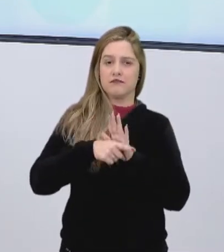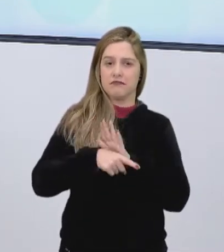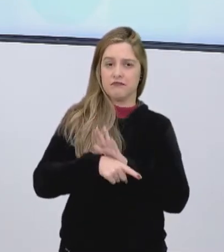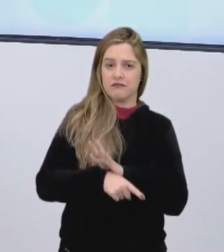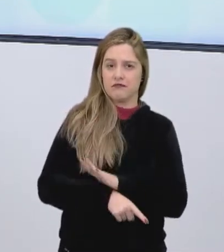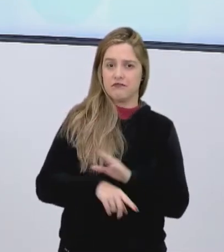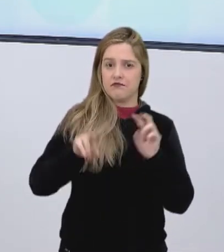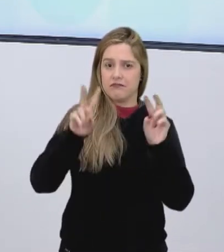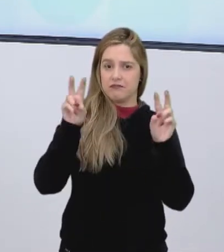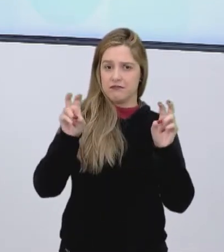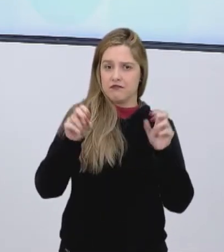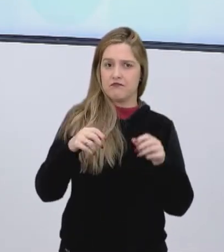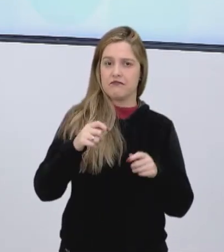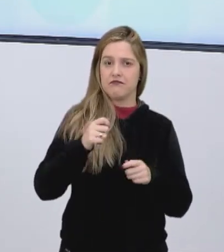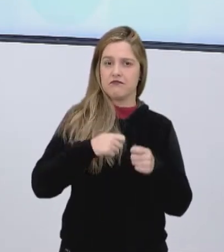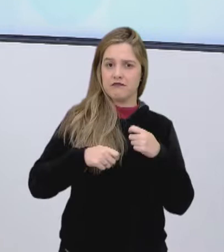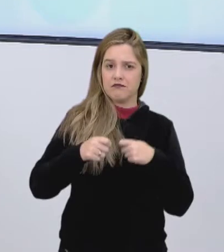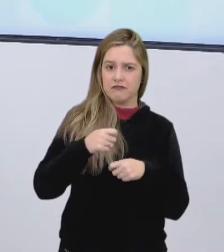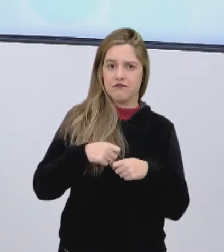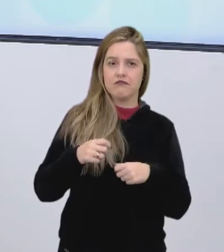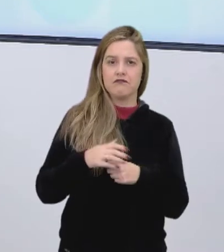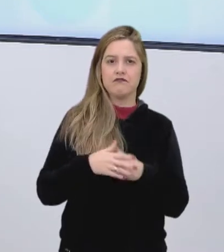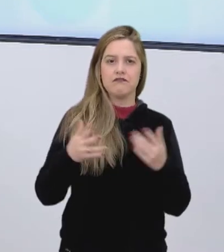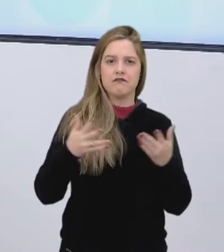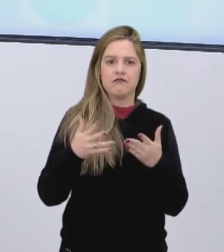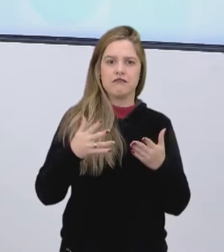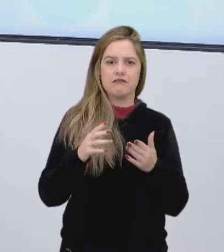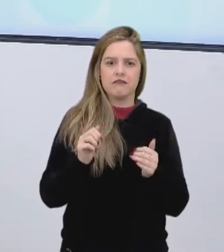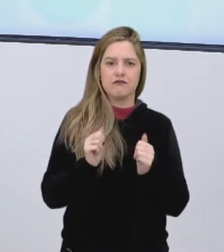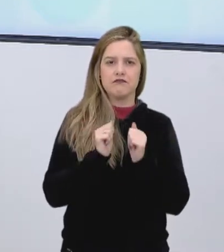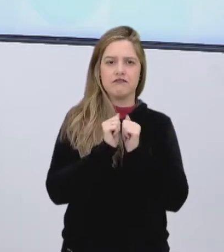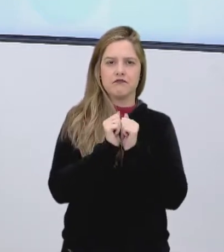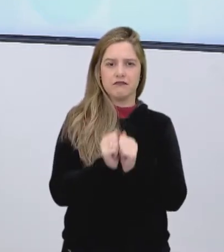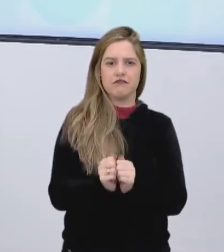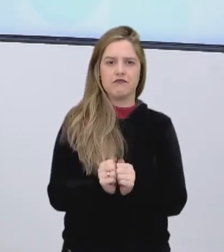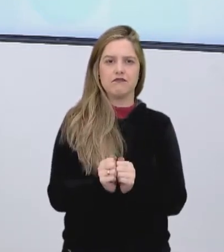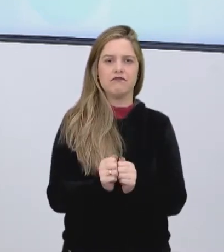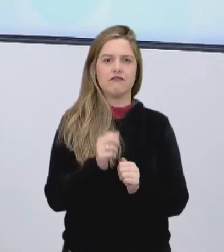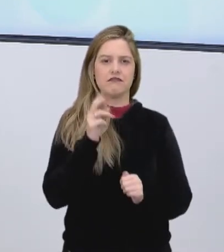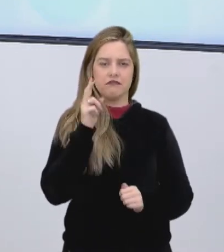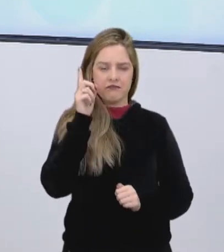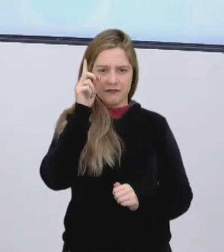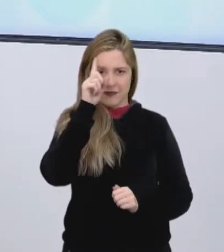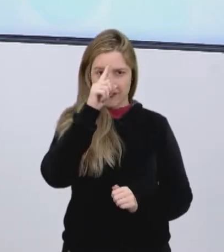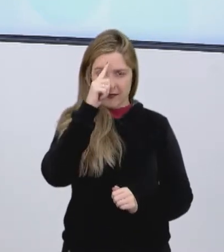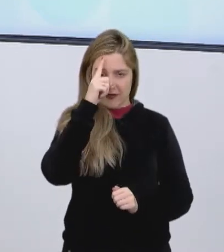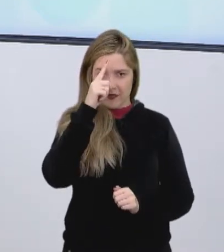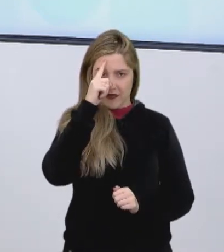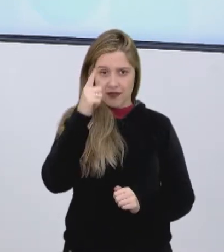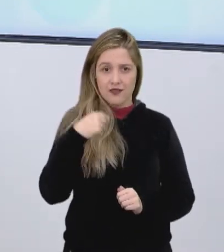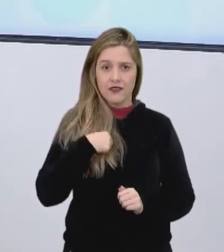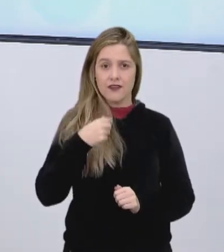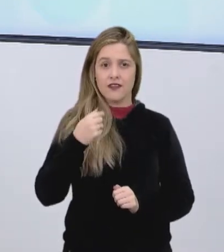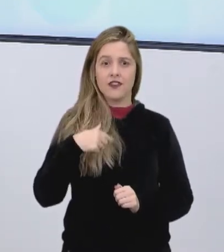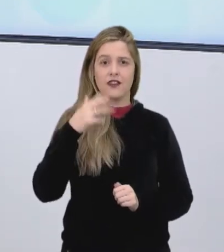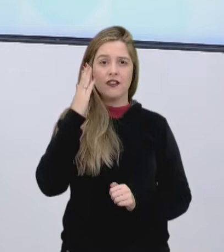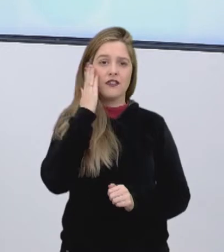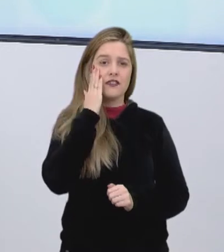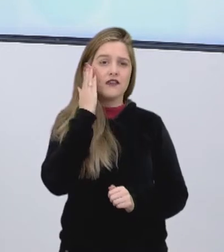aí de educação financeira em conexão. E é com muita honra que eu aceitei aí o convite do professor Alcidias Guerreiro.